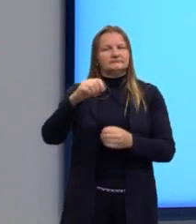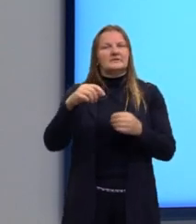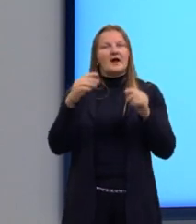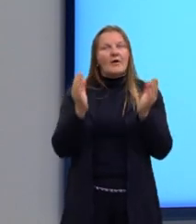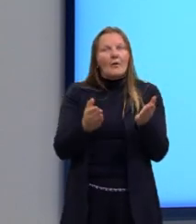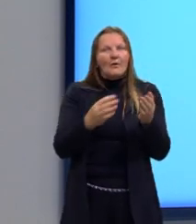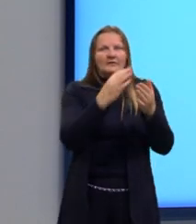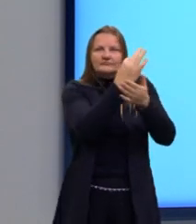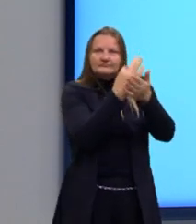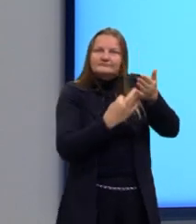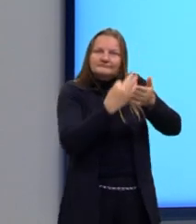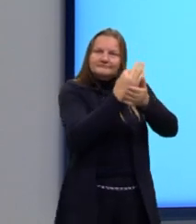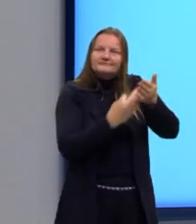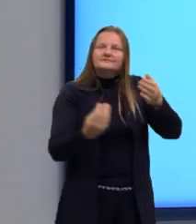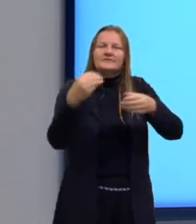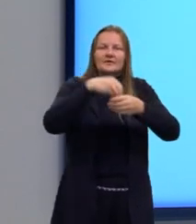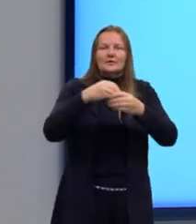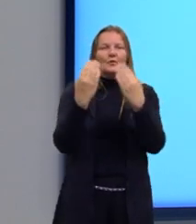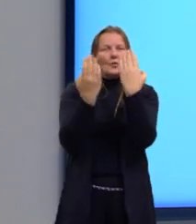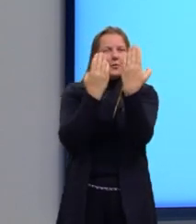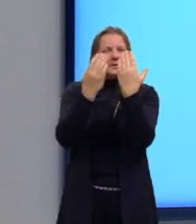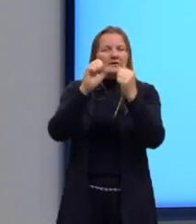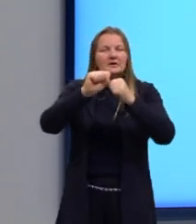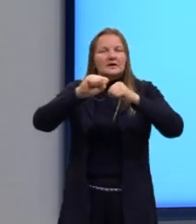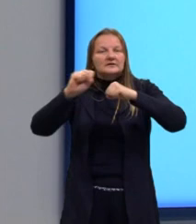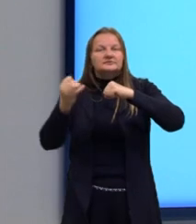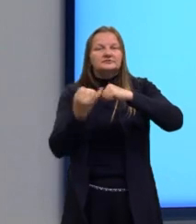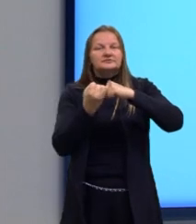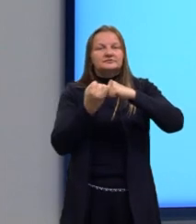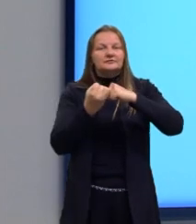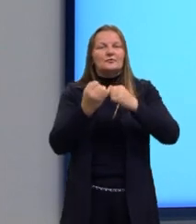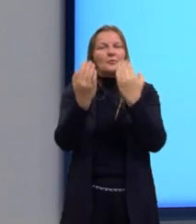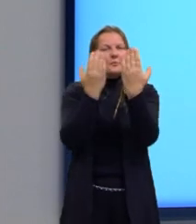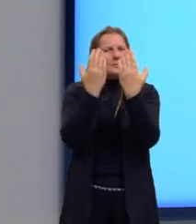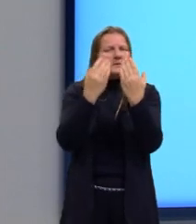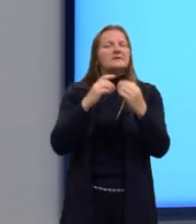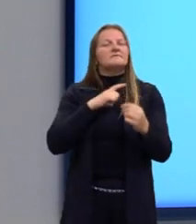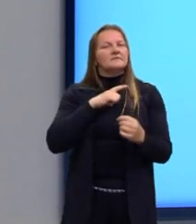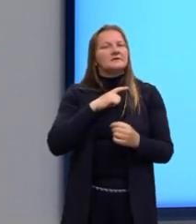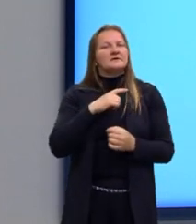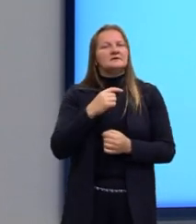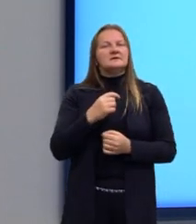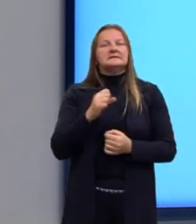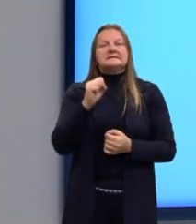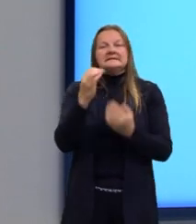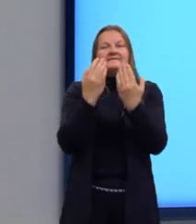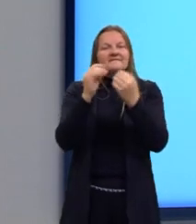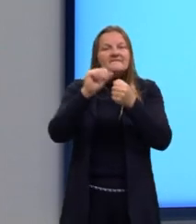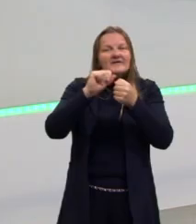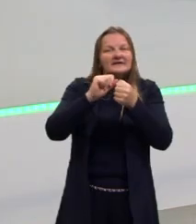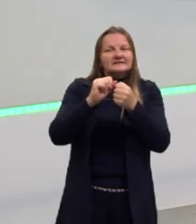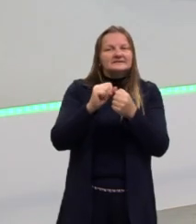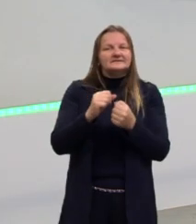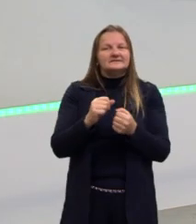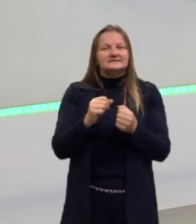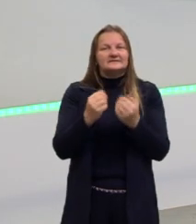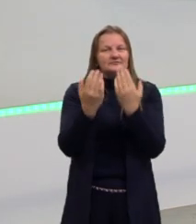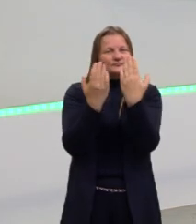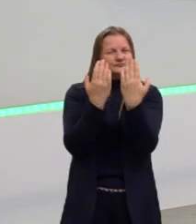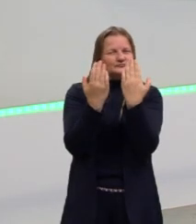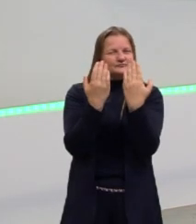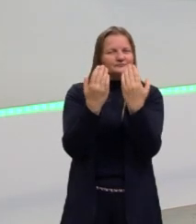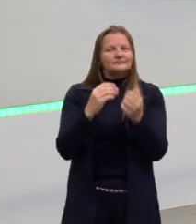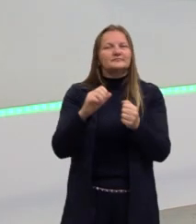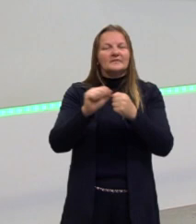aqui entram os adjetivos comparativos. Por quê? Porque elas fazem comparações. No momento que eu faço comparação, eu estou ligando